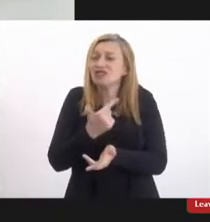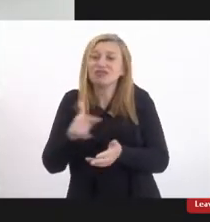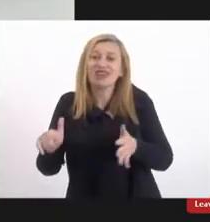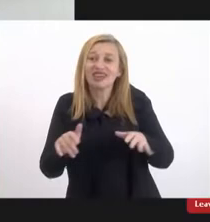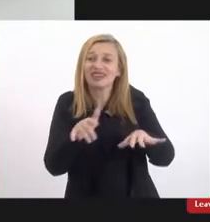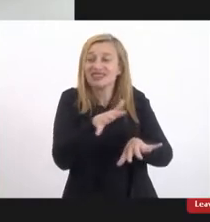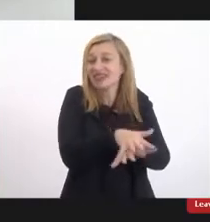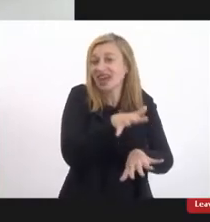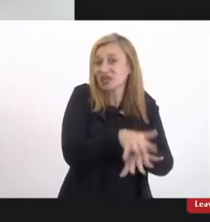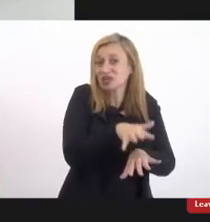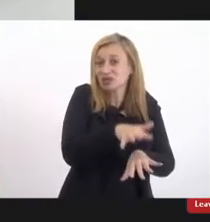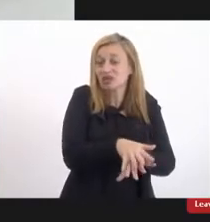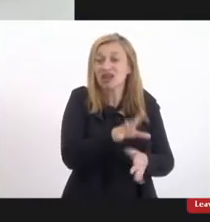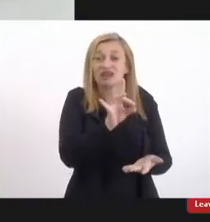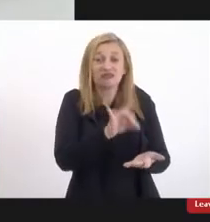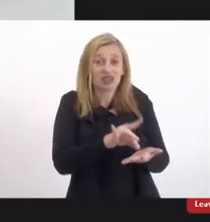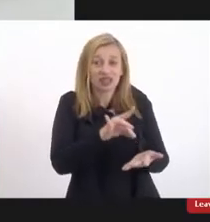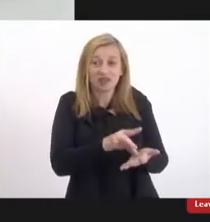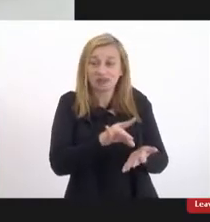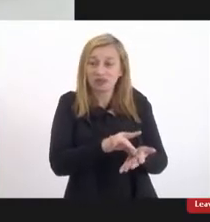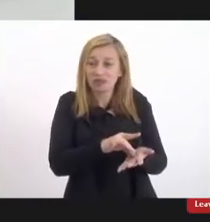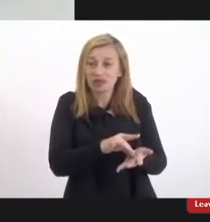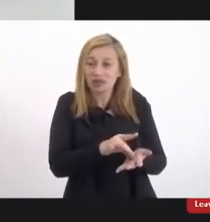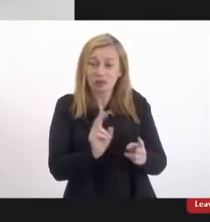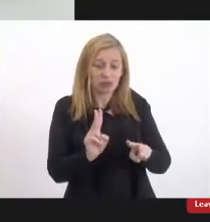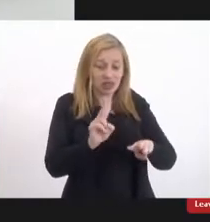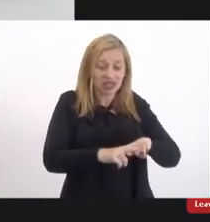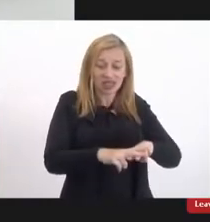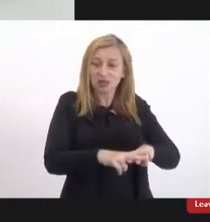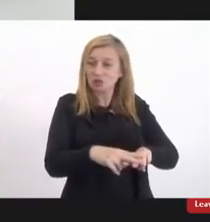então realmente estão criando uma presa